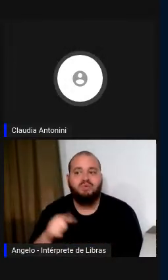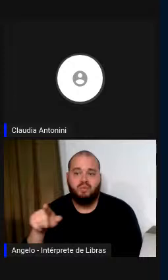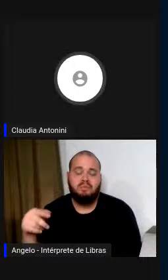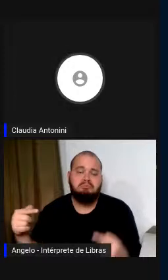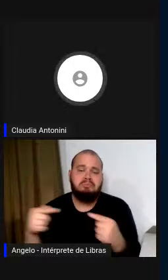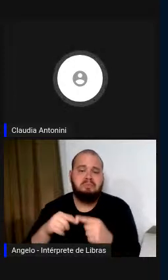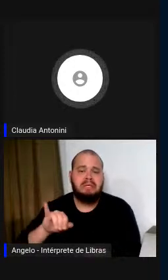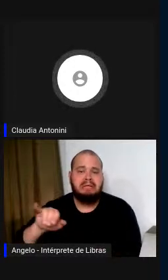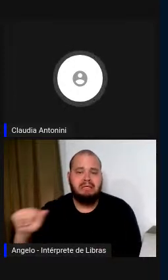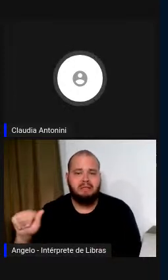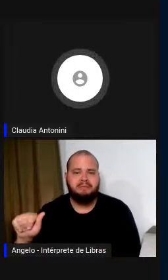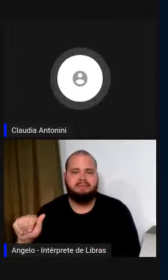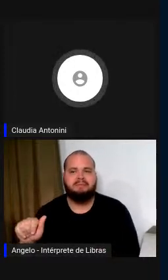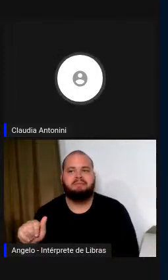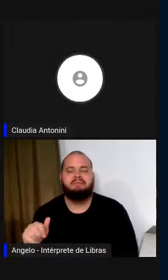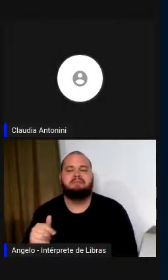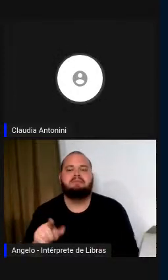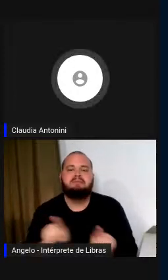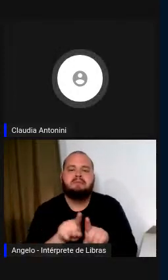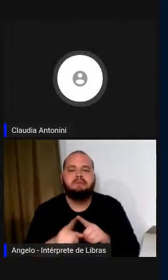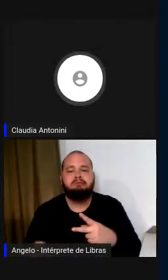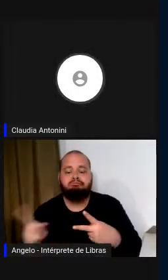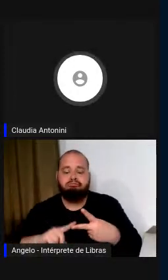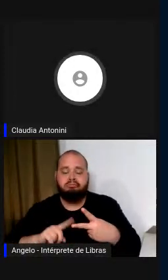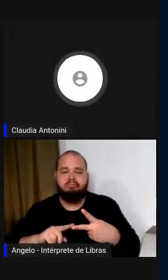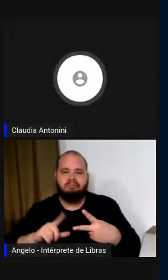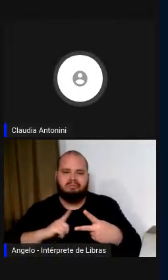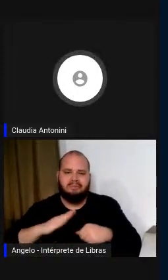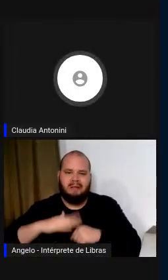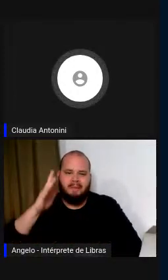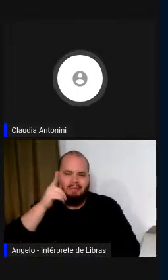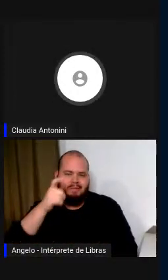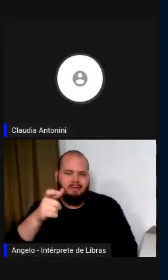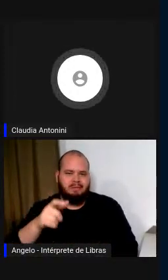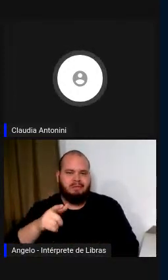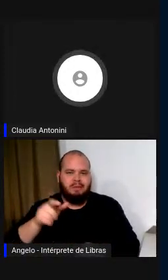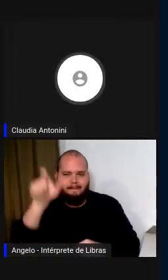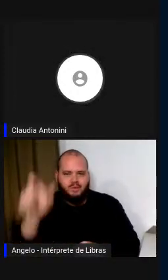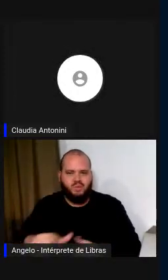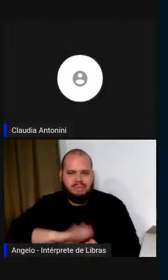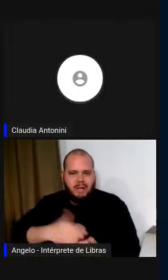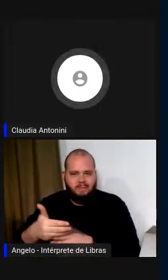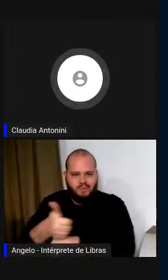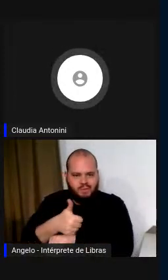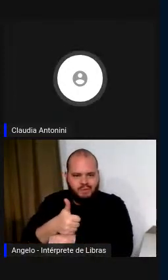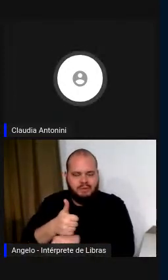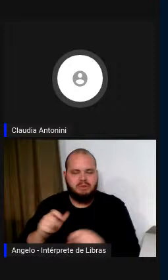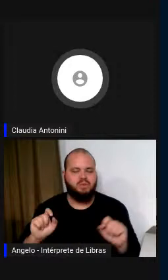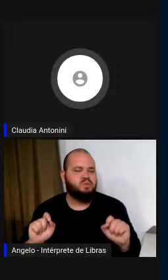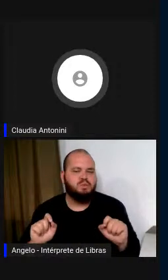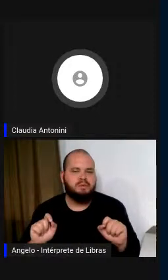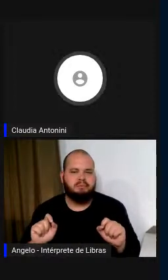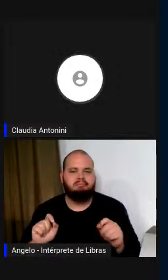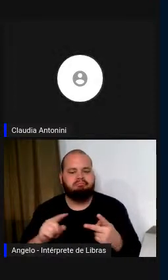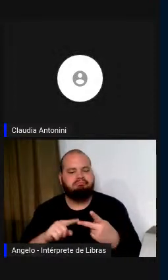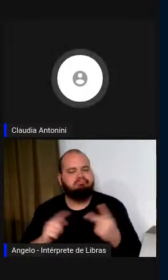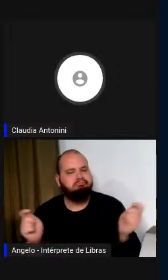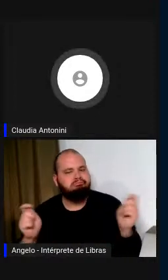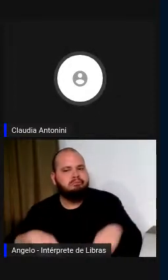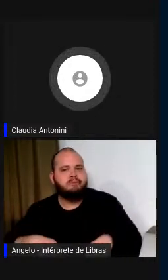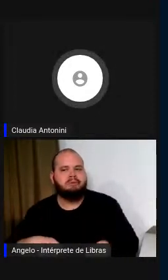âmbito, quem sabe mais interessante para o intérprete profissional é aquele que permite criar